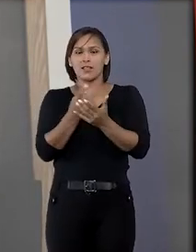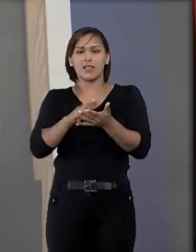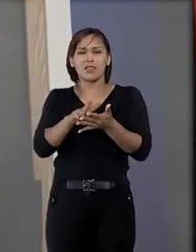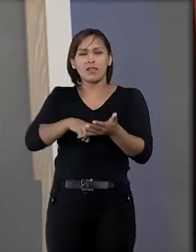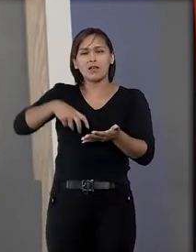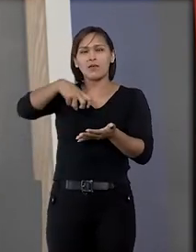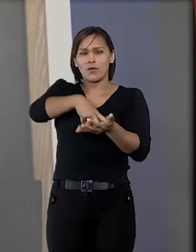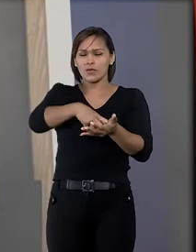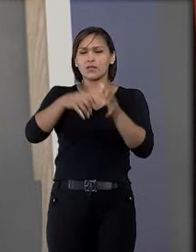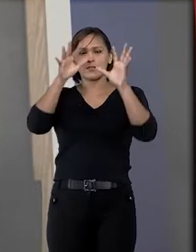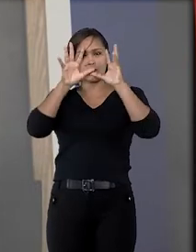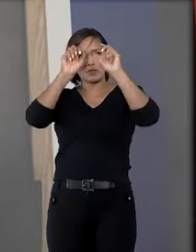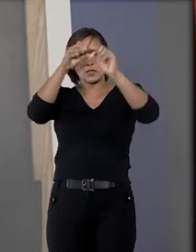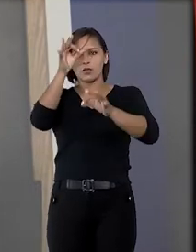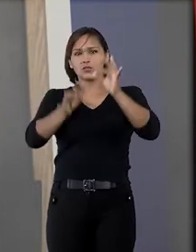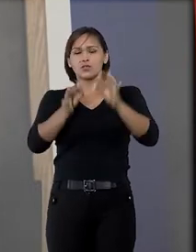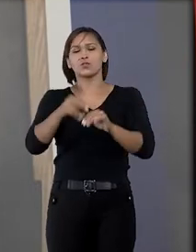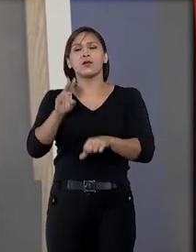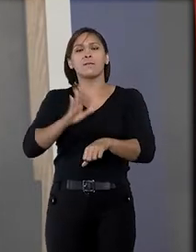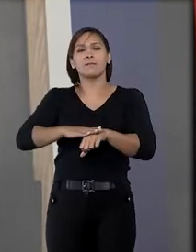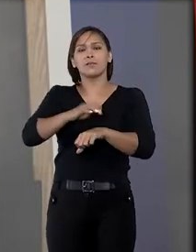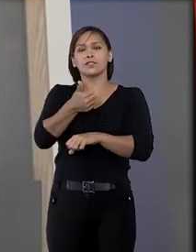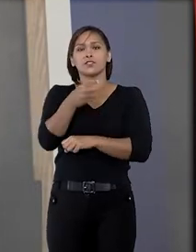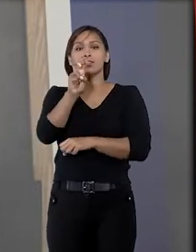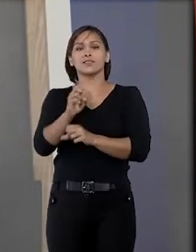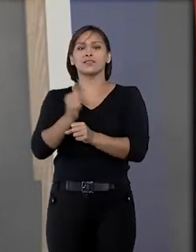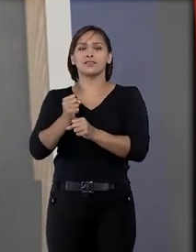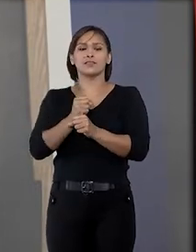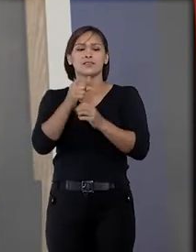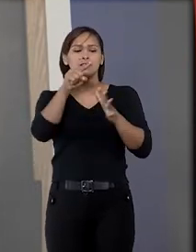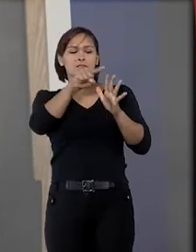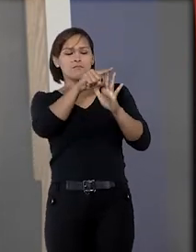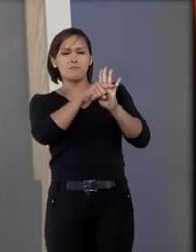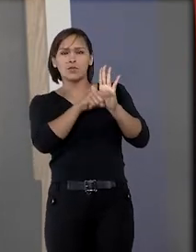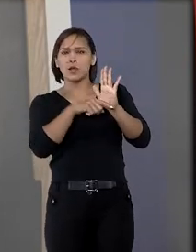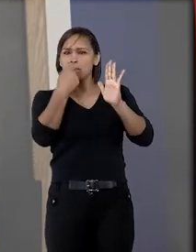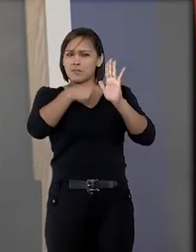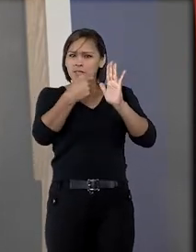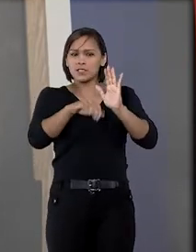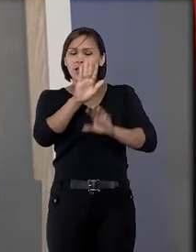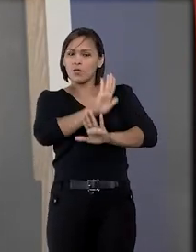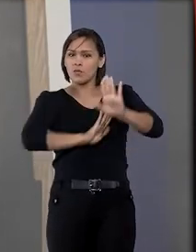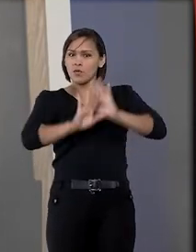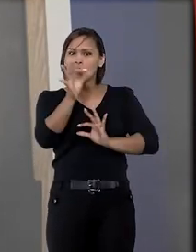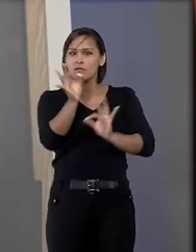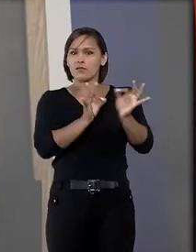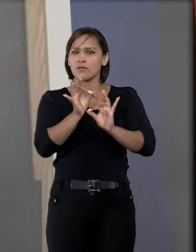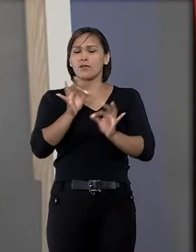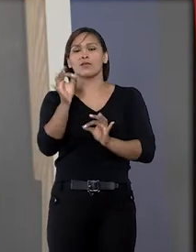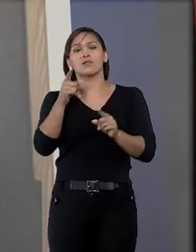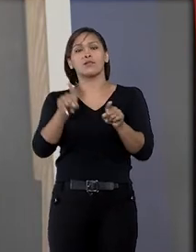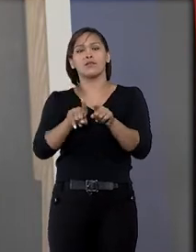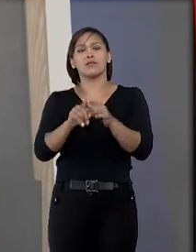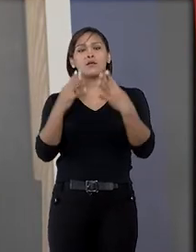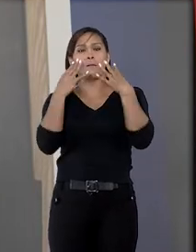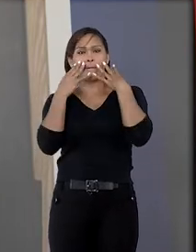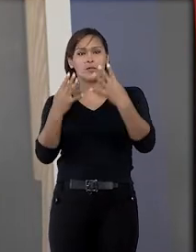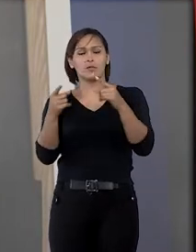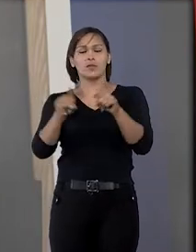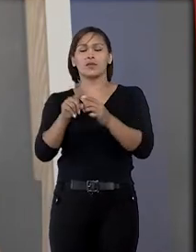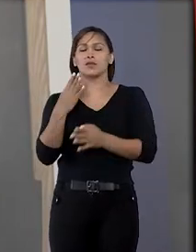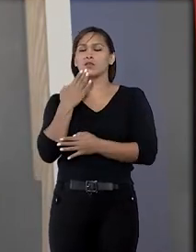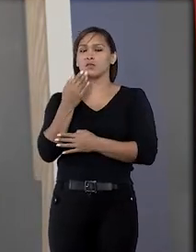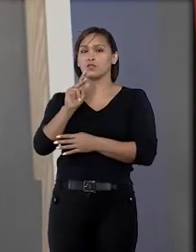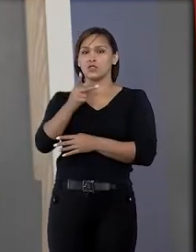condenação pelo Tribunal do Júri há mais de 15 anos e apontando a necessidade de preservar a ordem pública. No pedido de